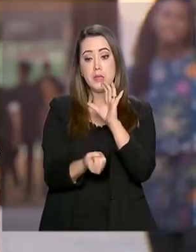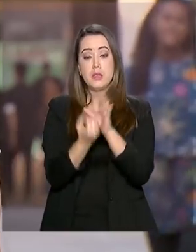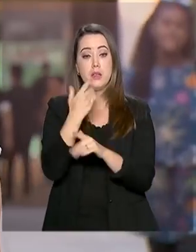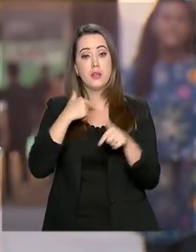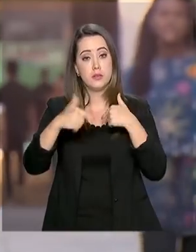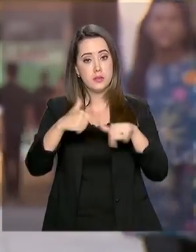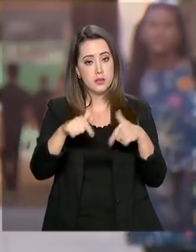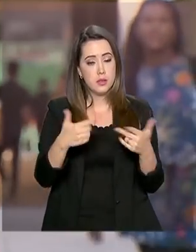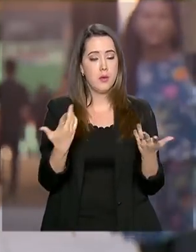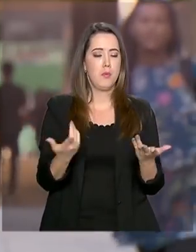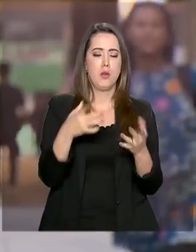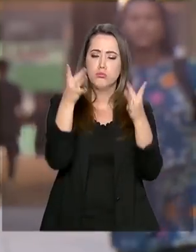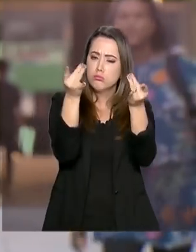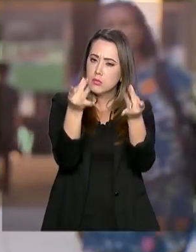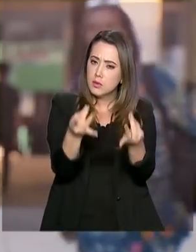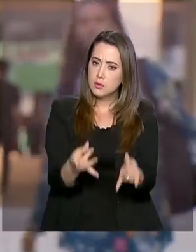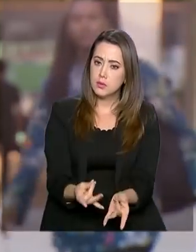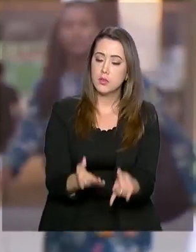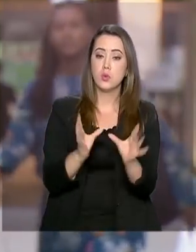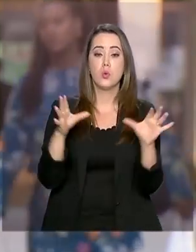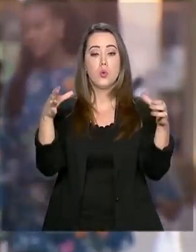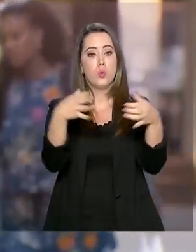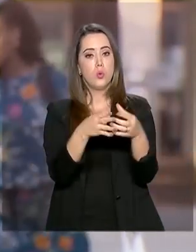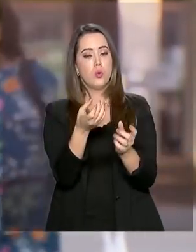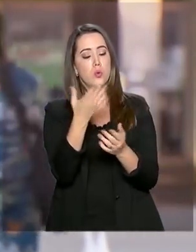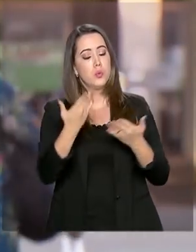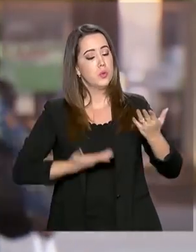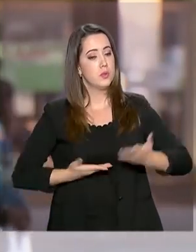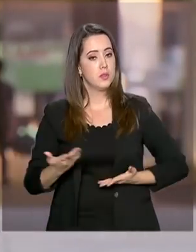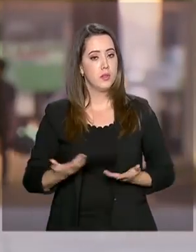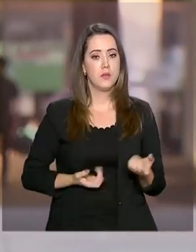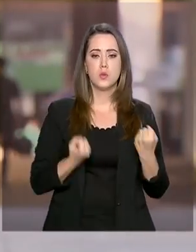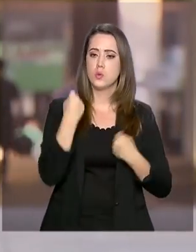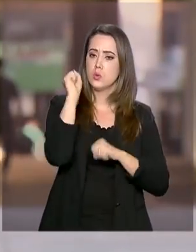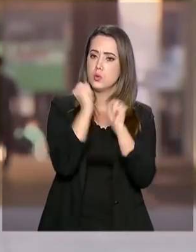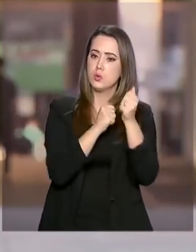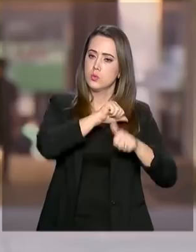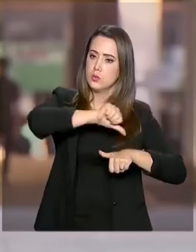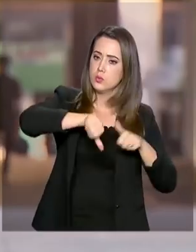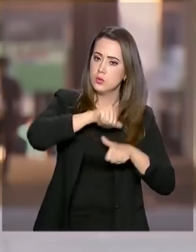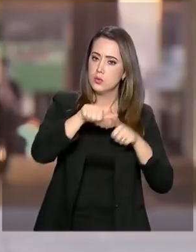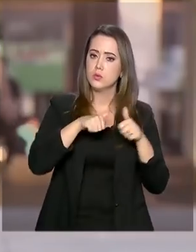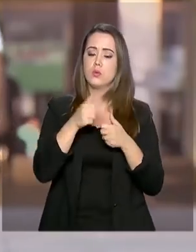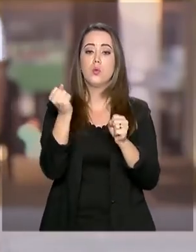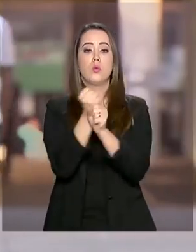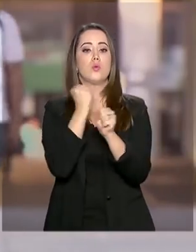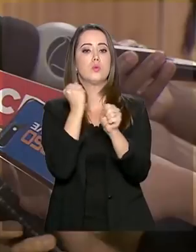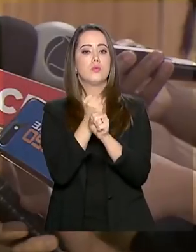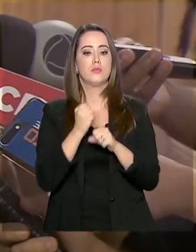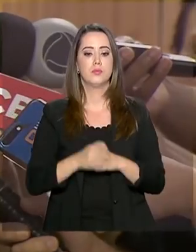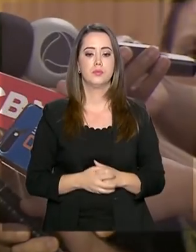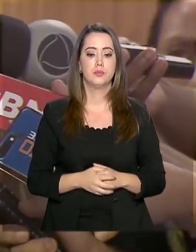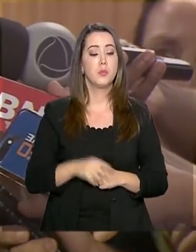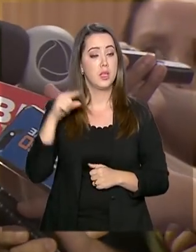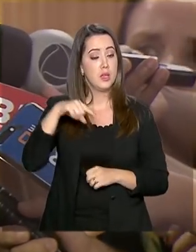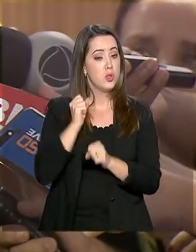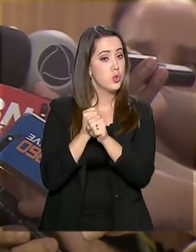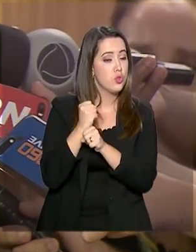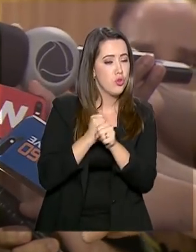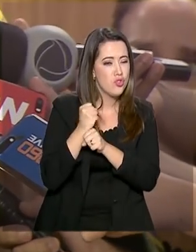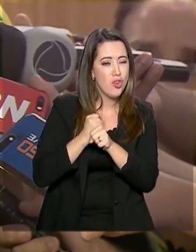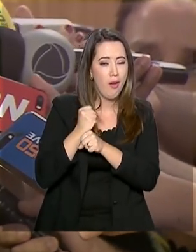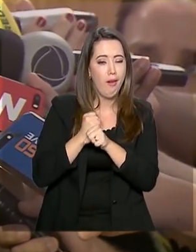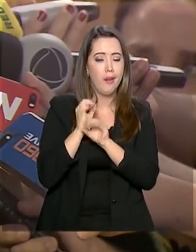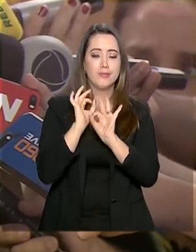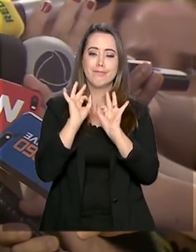formais. Os destaques foram para os setores de serviço, indústria de transformação e construção civil. Esse ano teve um desempenho